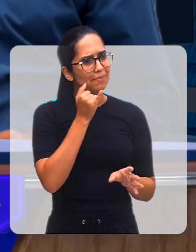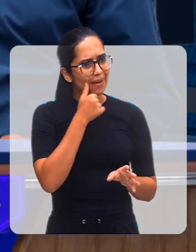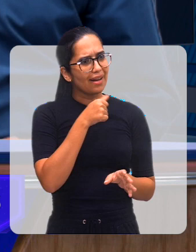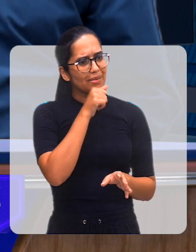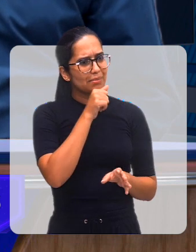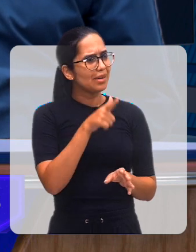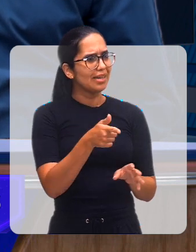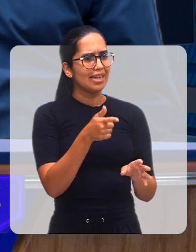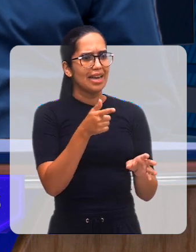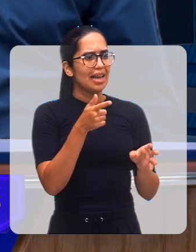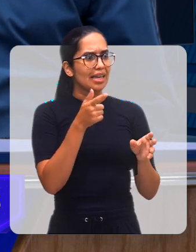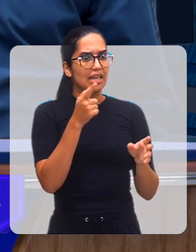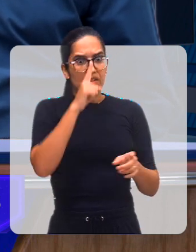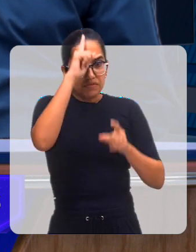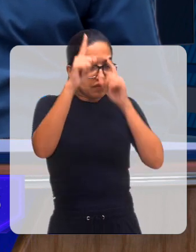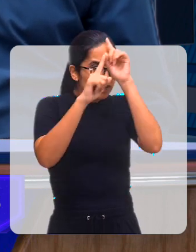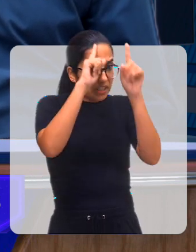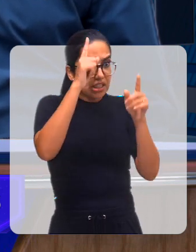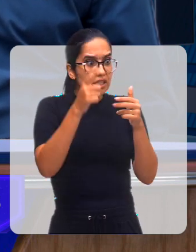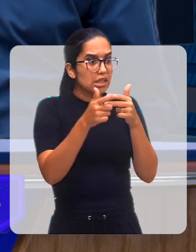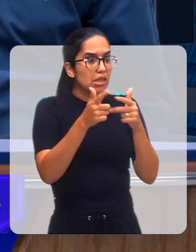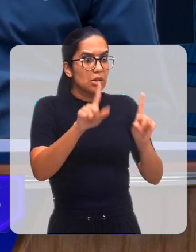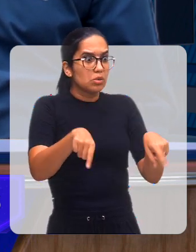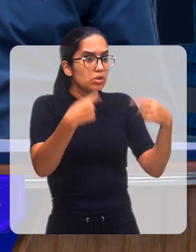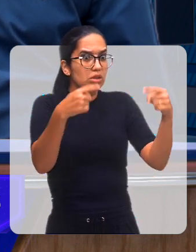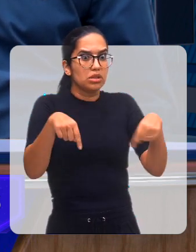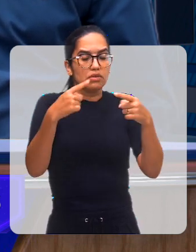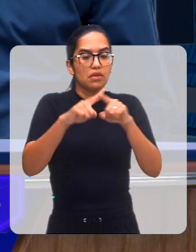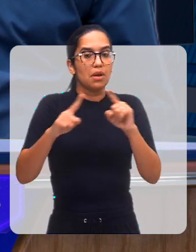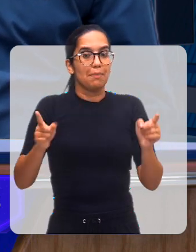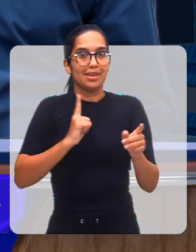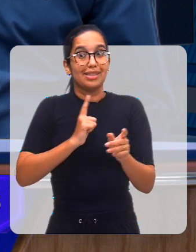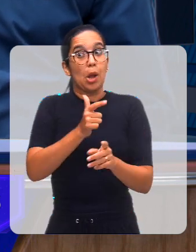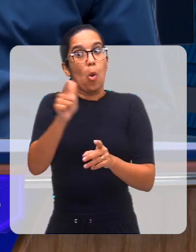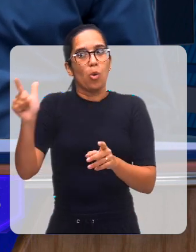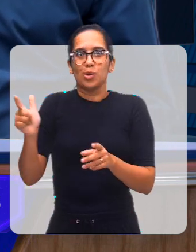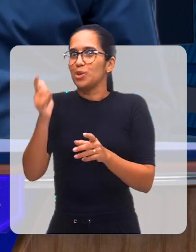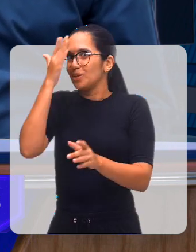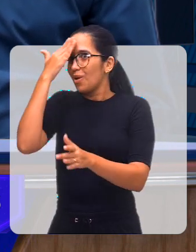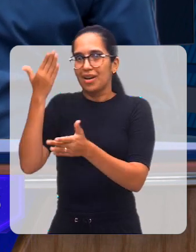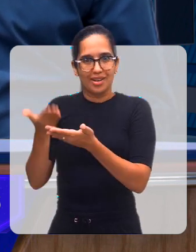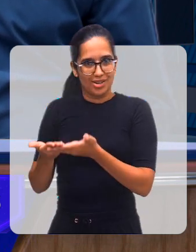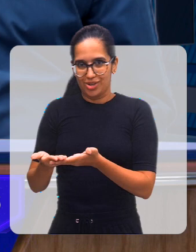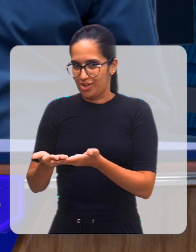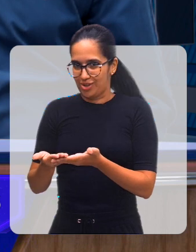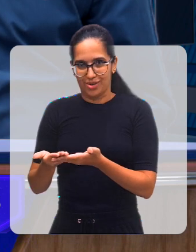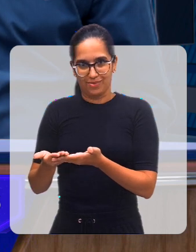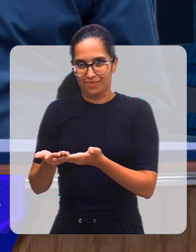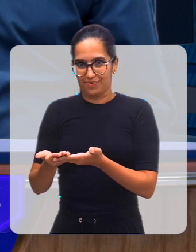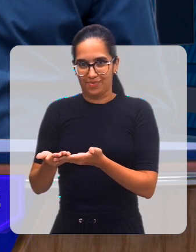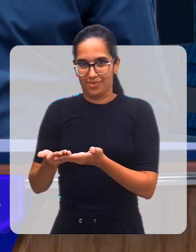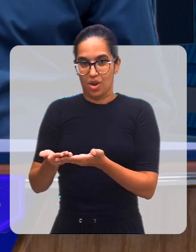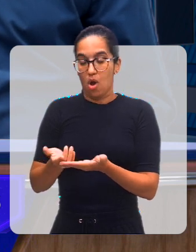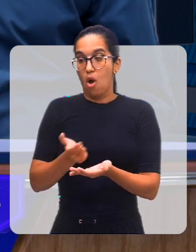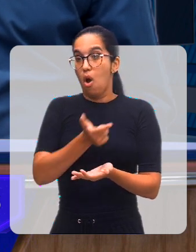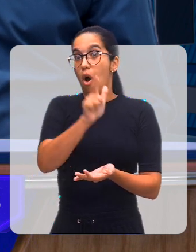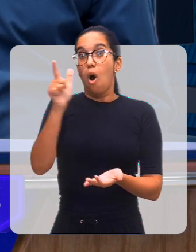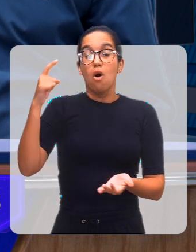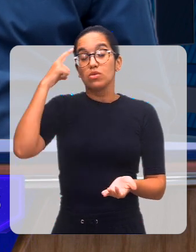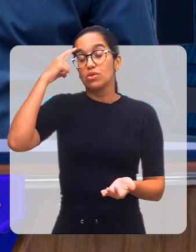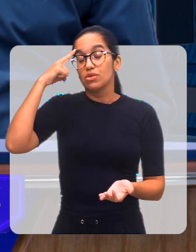outros que não acreditam que elas existem. Exatamente. Outros que acreditam que